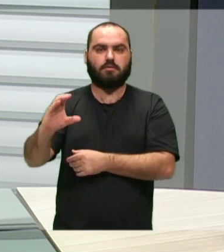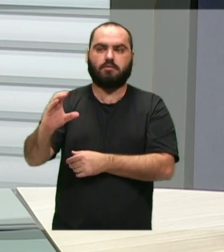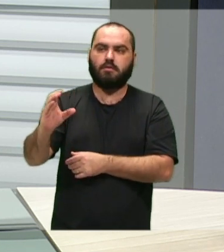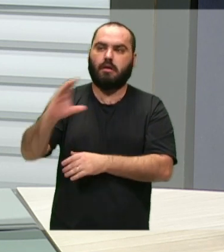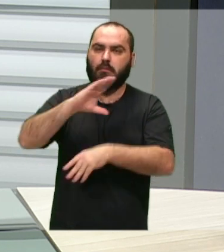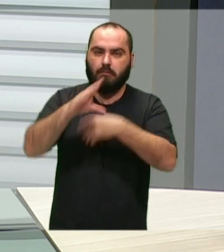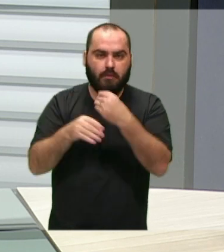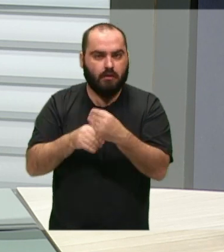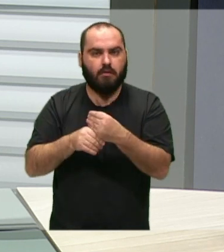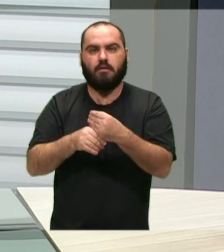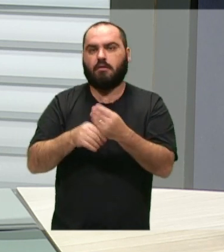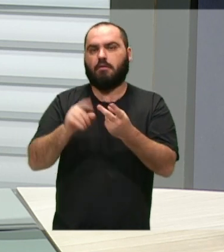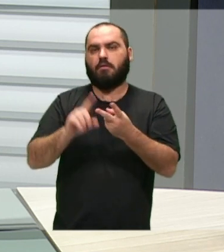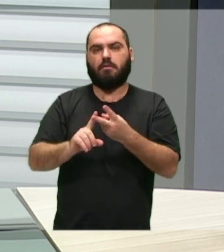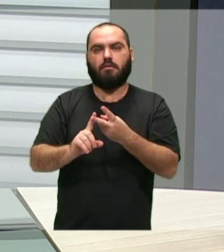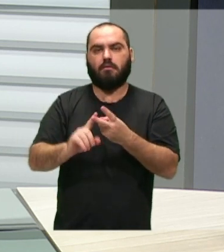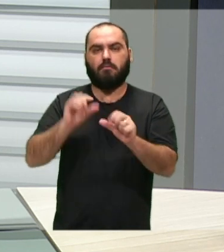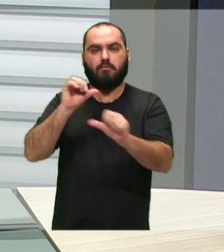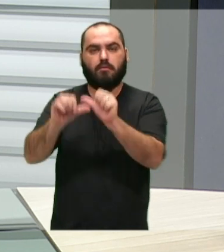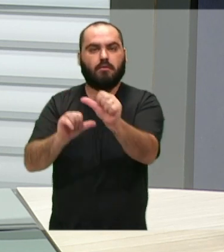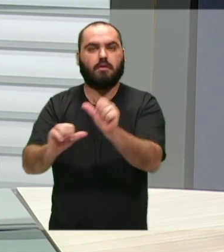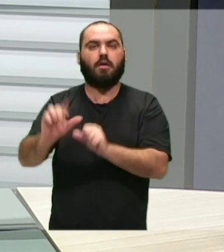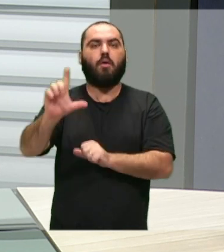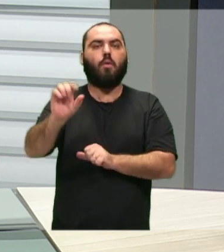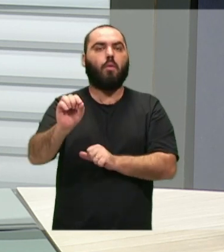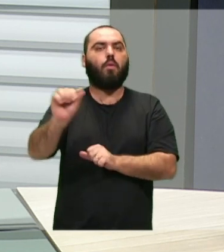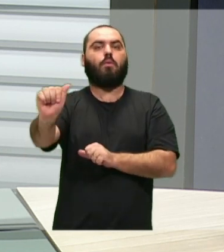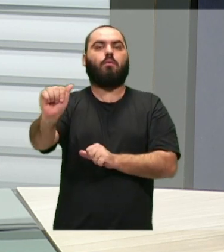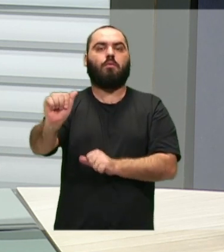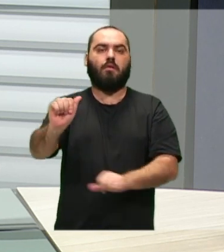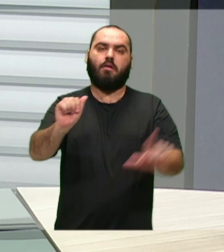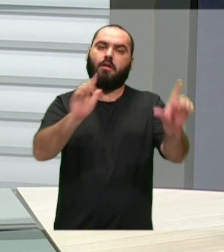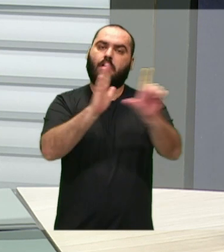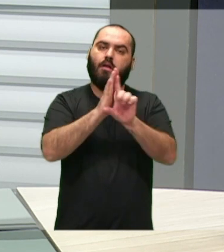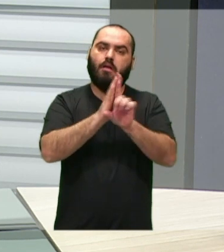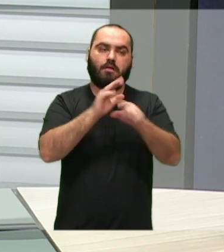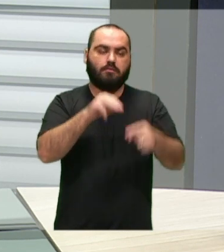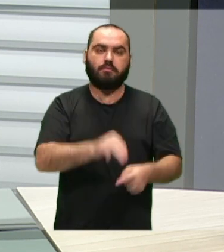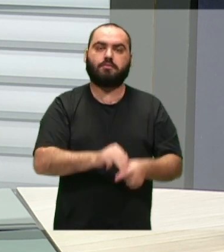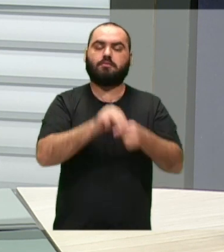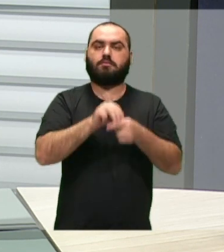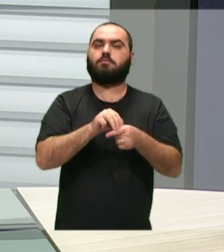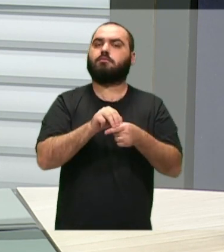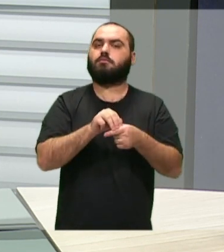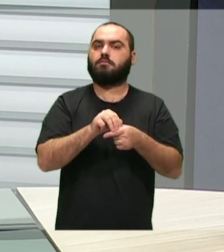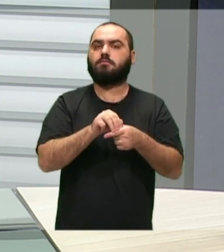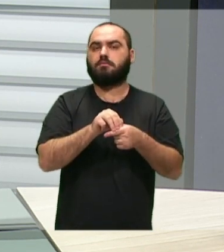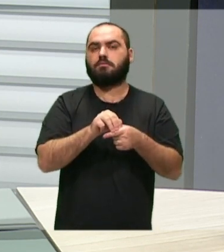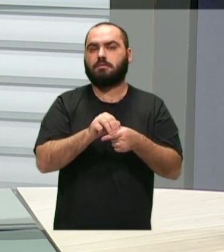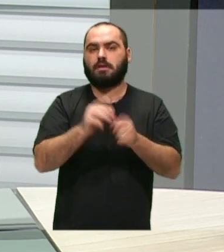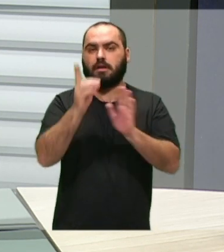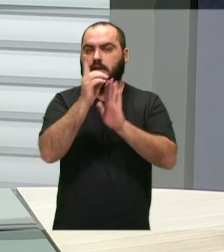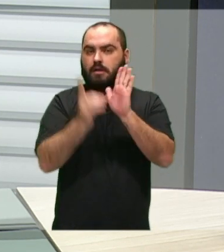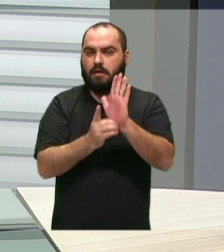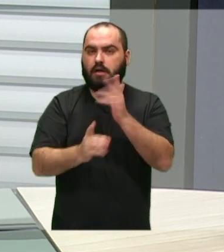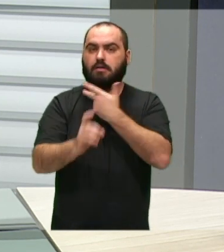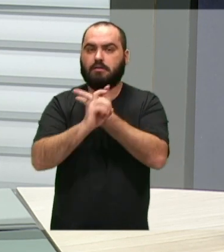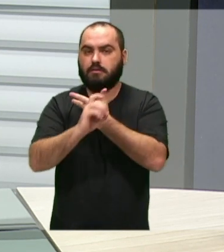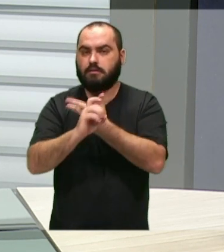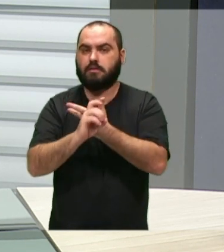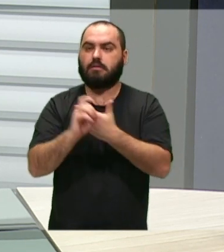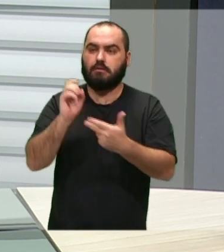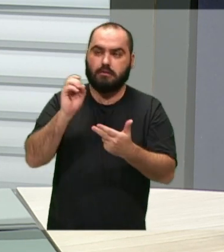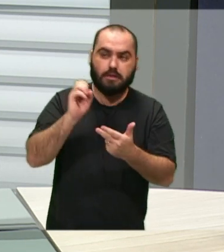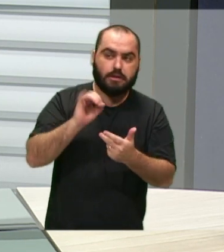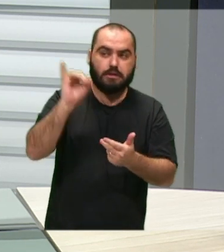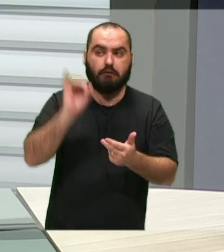as emendas, recebemos deles a alteração da LOA, a lei orgânica, então, são decretos legislativos, executivos para ser validados ou